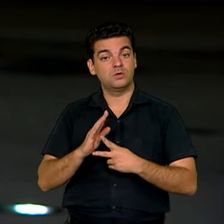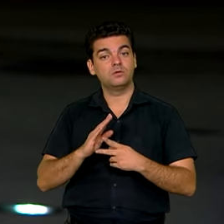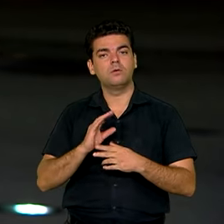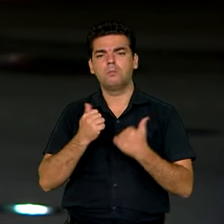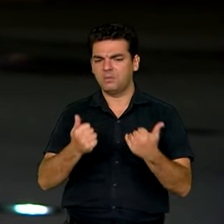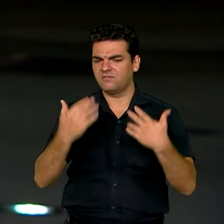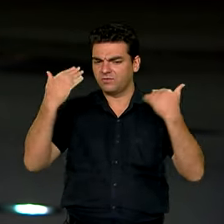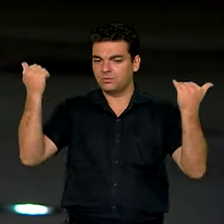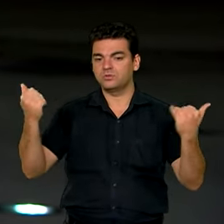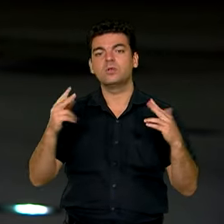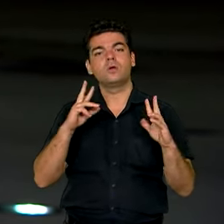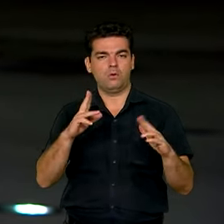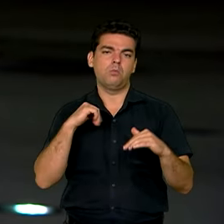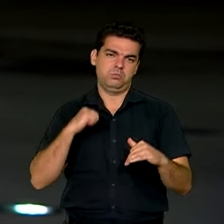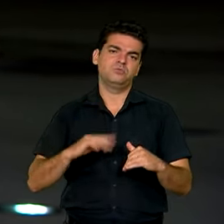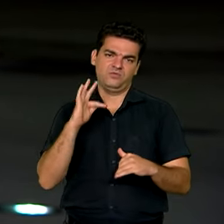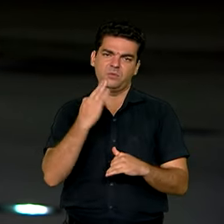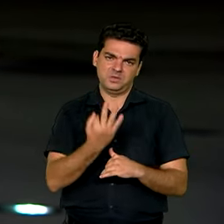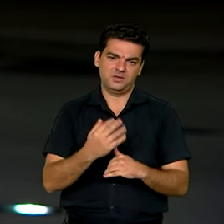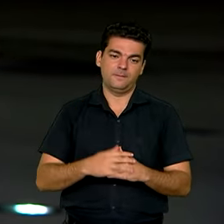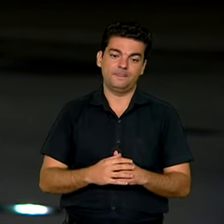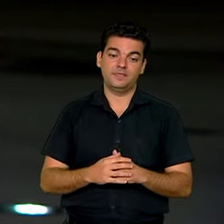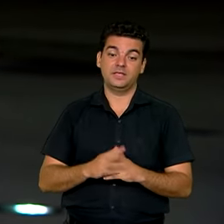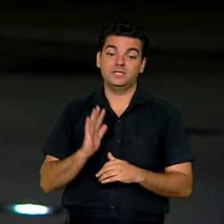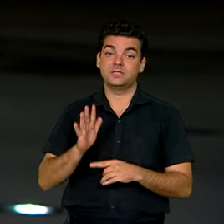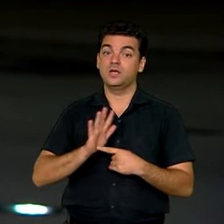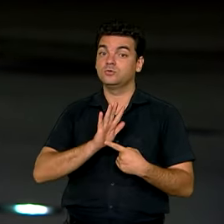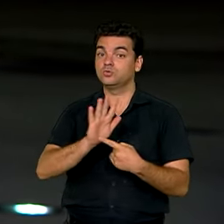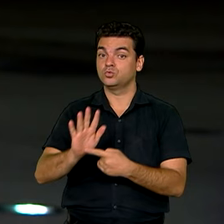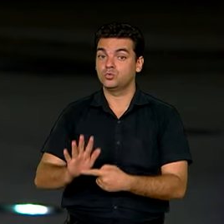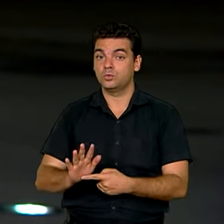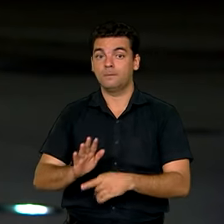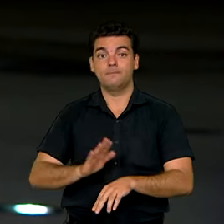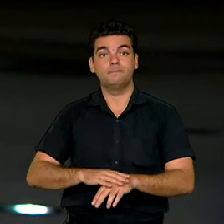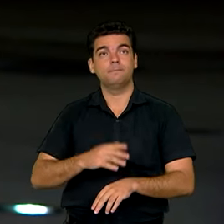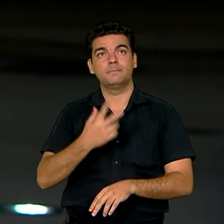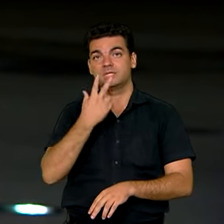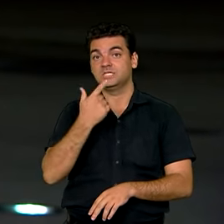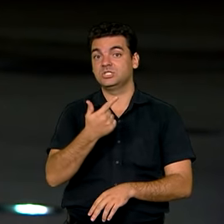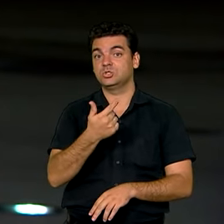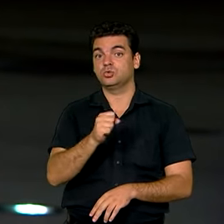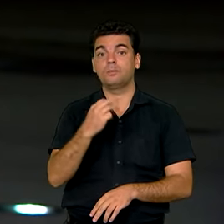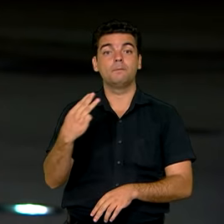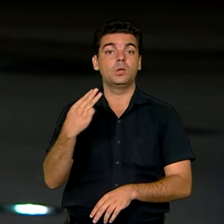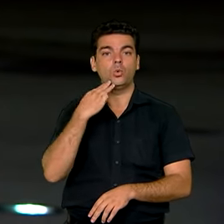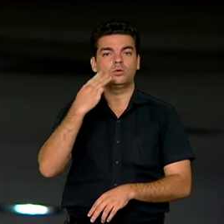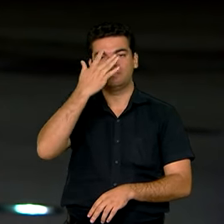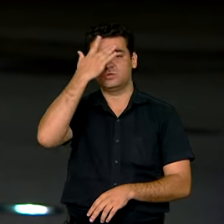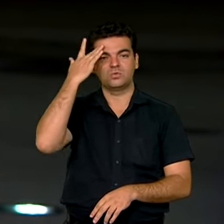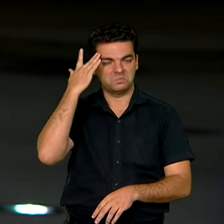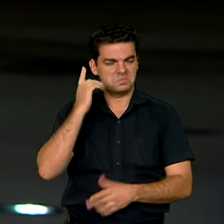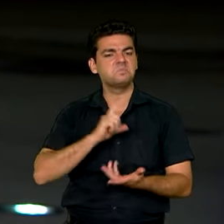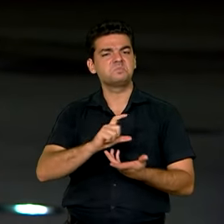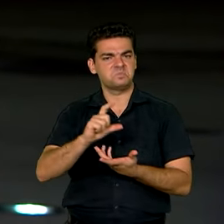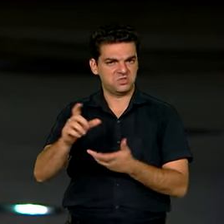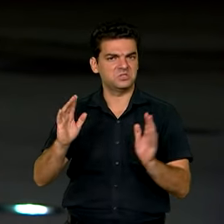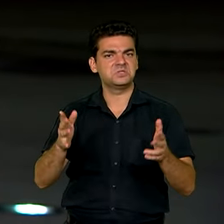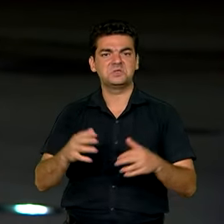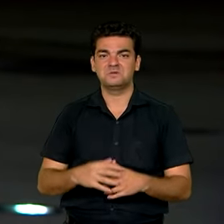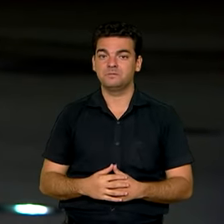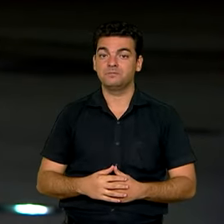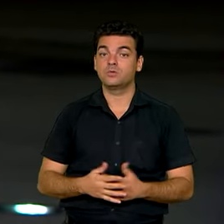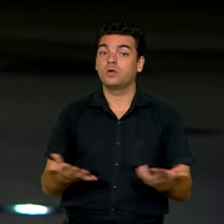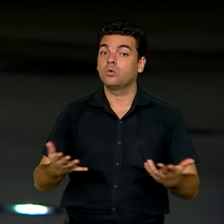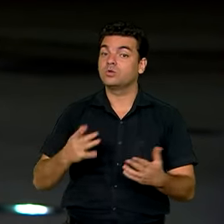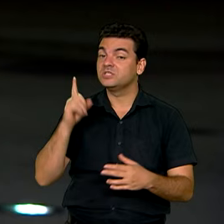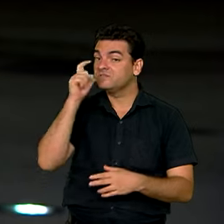sucesso como o Bolsa Família, que já retirou da linha da pobreza mais de 18 milhões de famílias. E, olha, o desafio